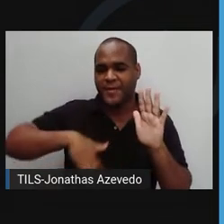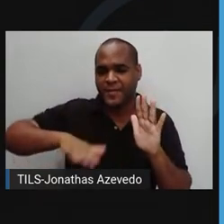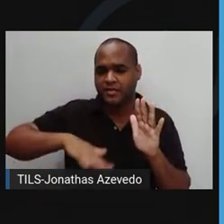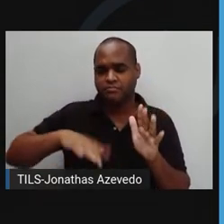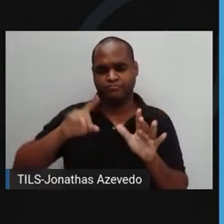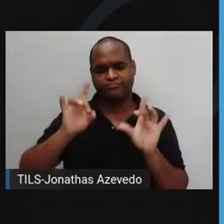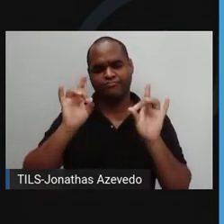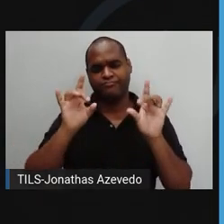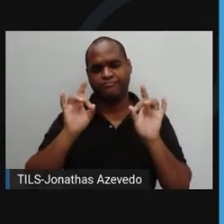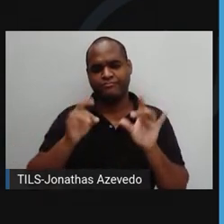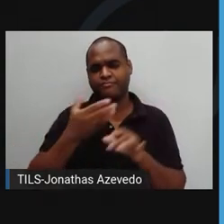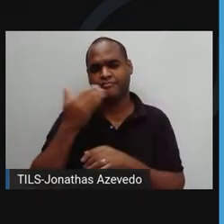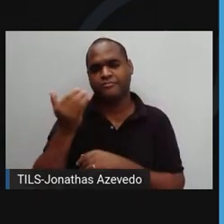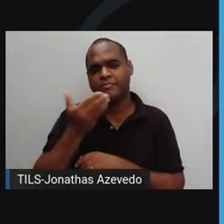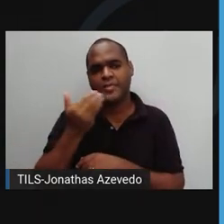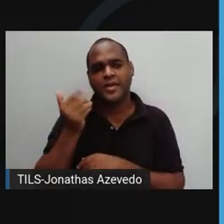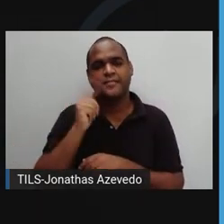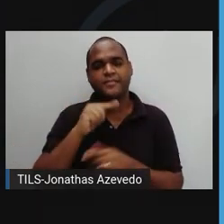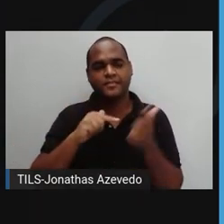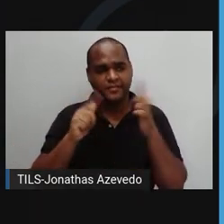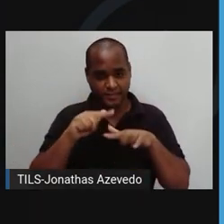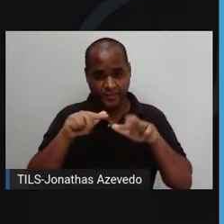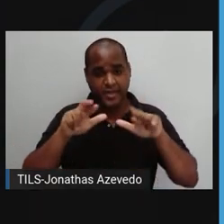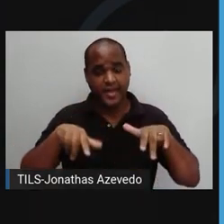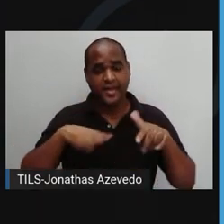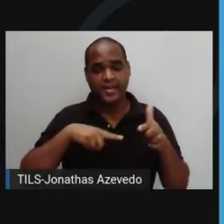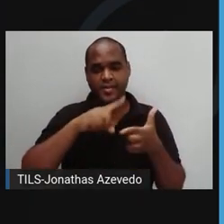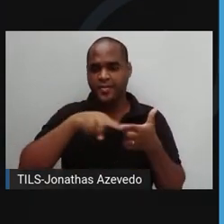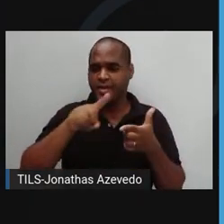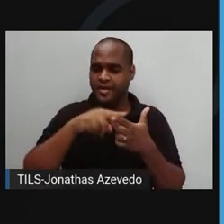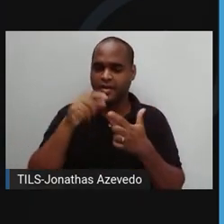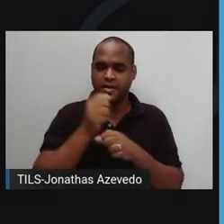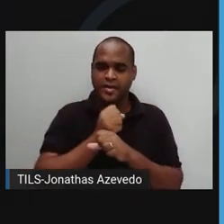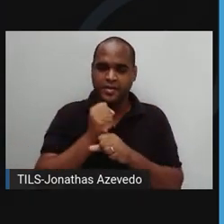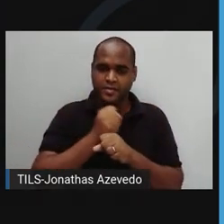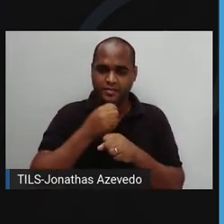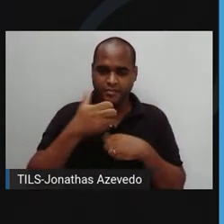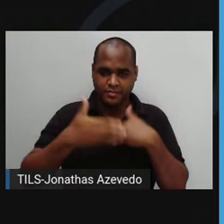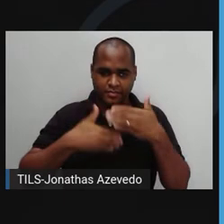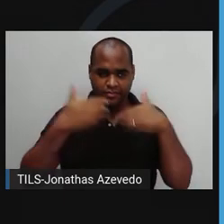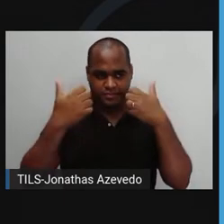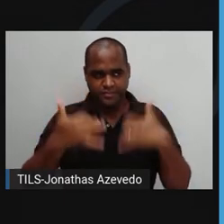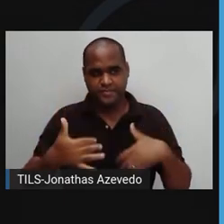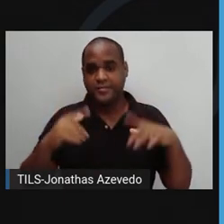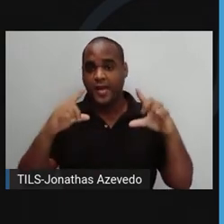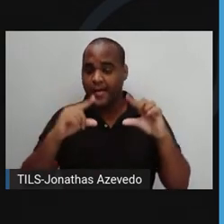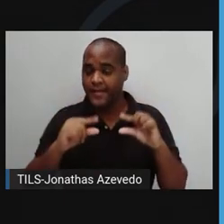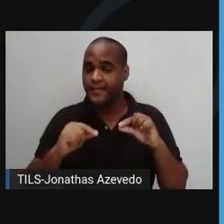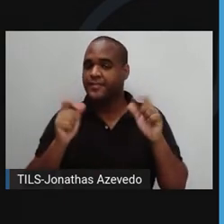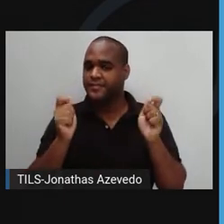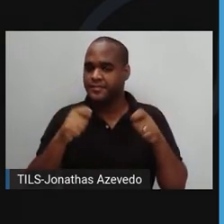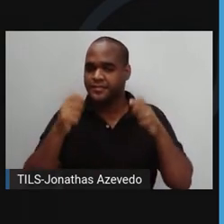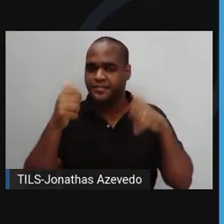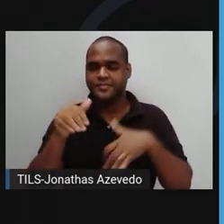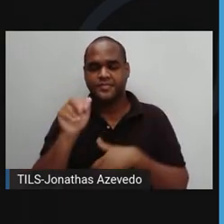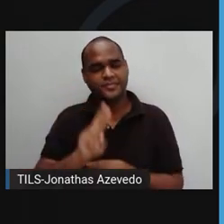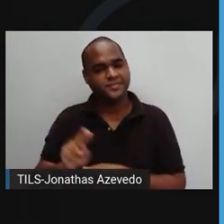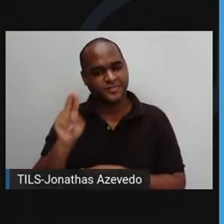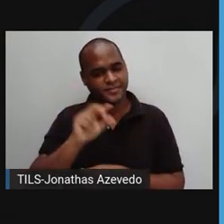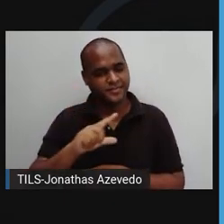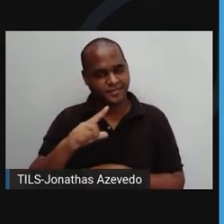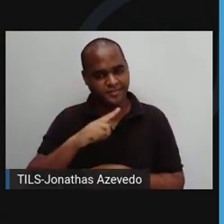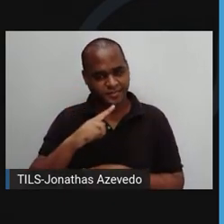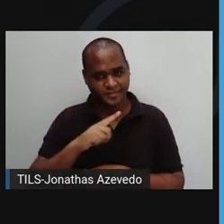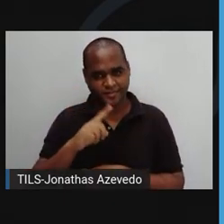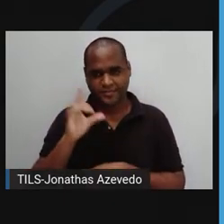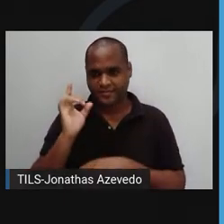maravilhosa durabilidade do plástico garante que ele vai ser um problema por muitos anos ainda. É possível diminuir um pouco esse impacto passando a utilizar plásticos biodegradáveis,